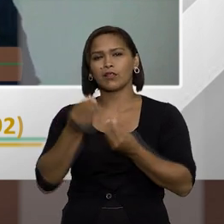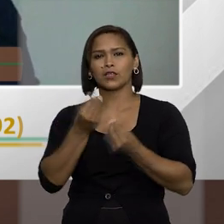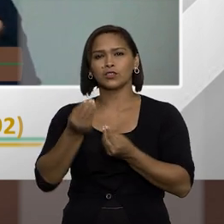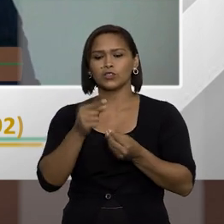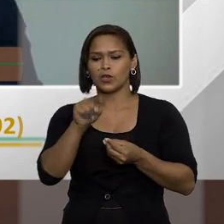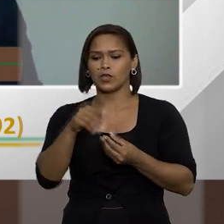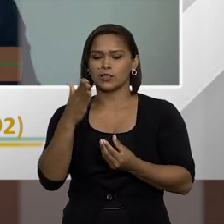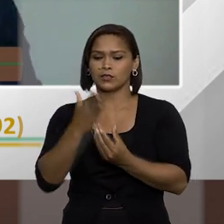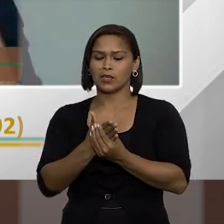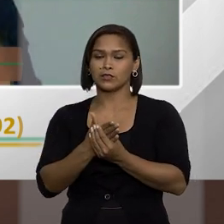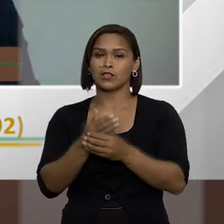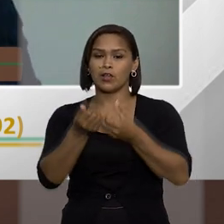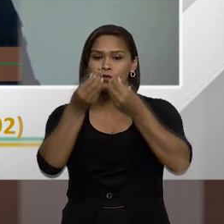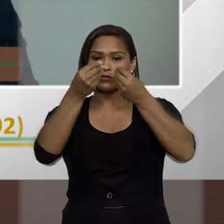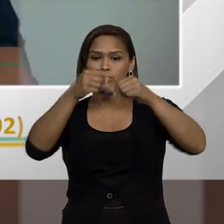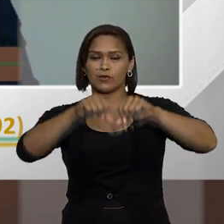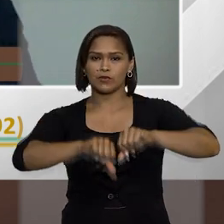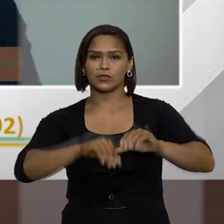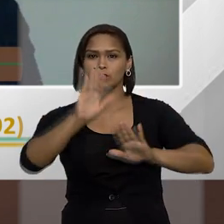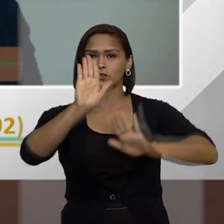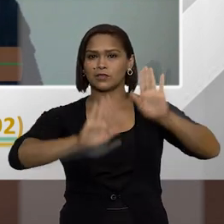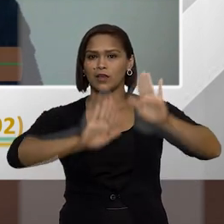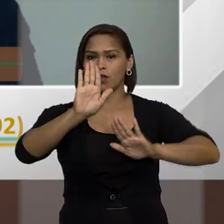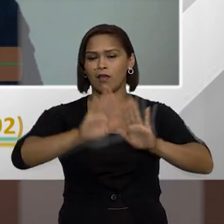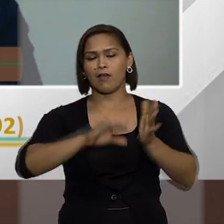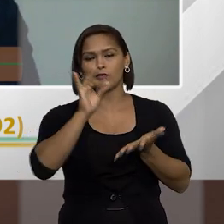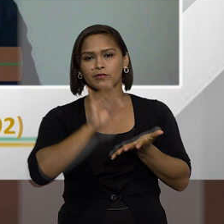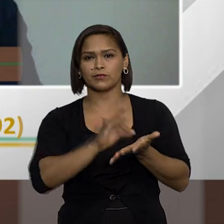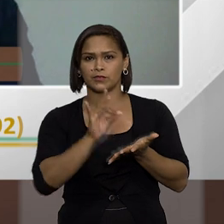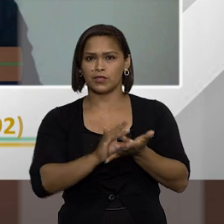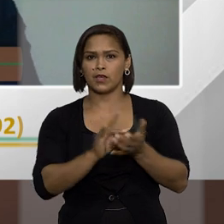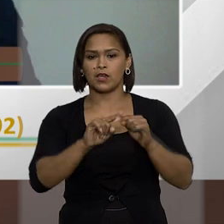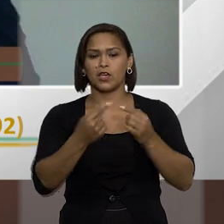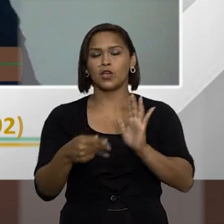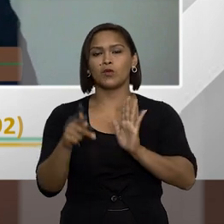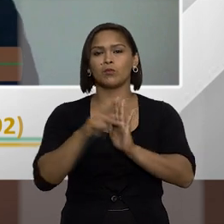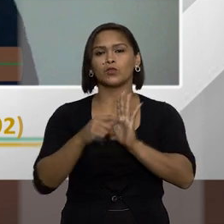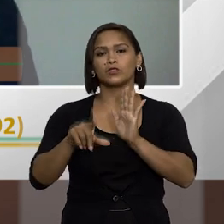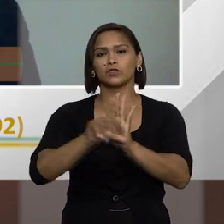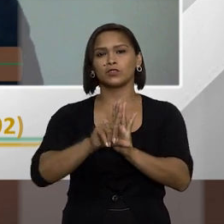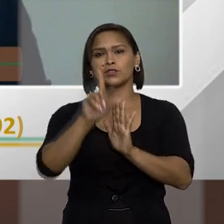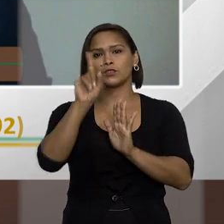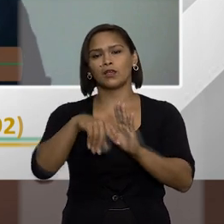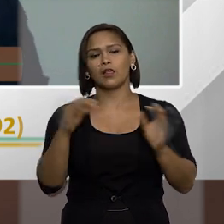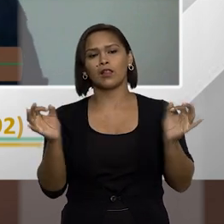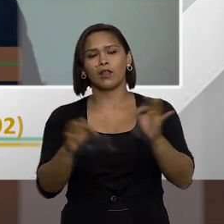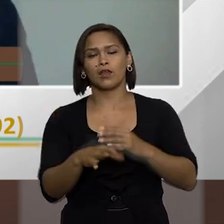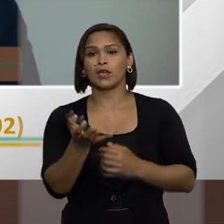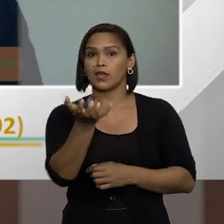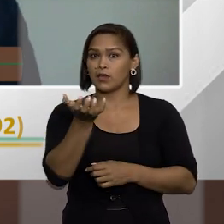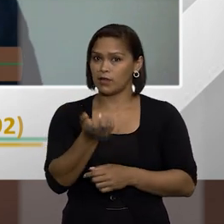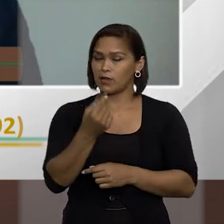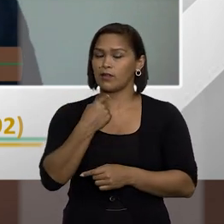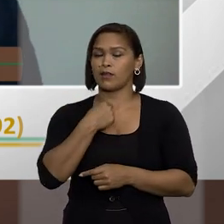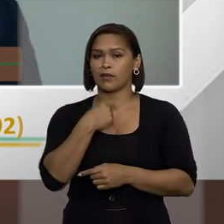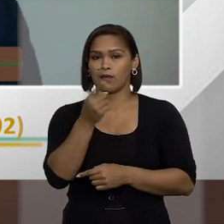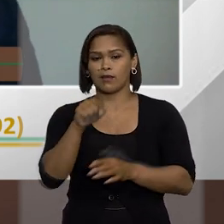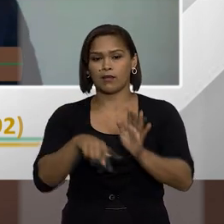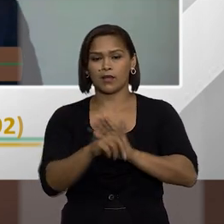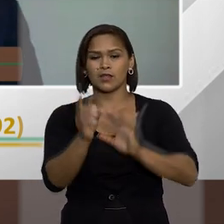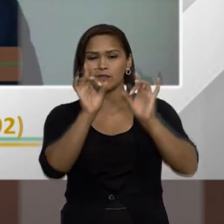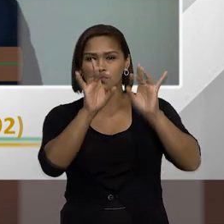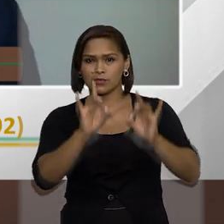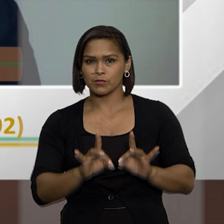nesse caso de se frustrar a licitude da licitação, tá, e o projeto de lei, ele acaba exigindo para